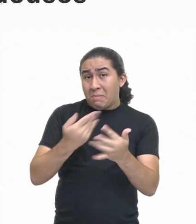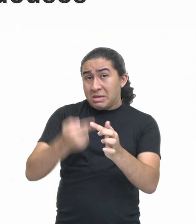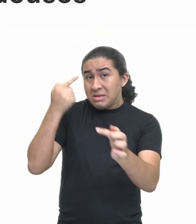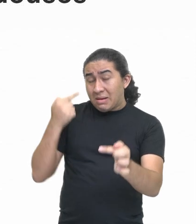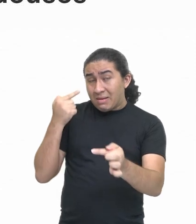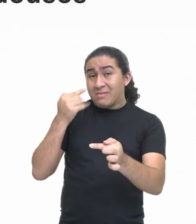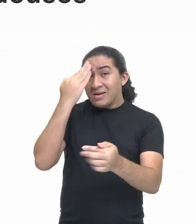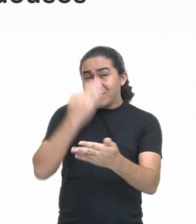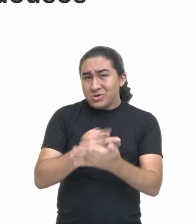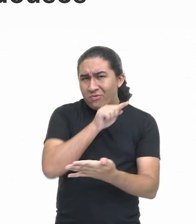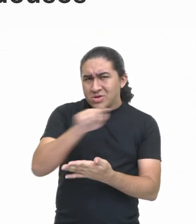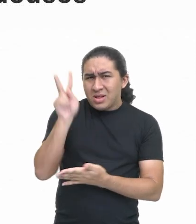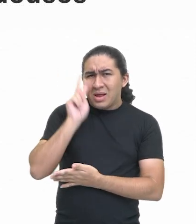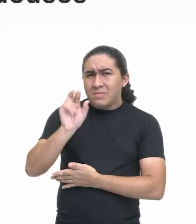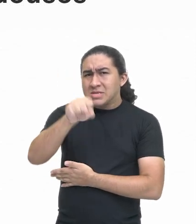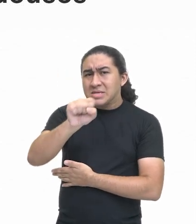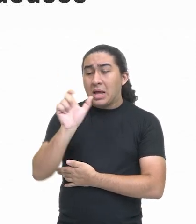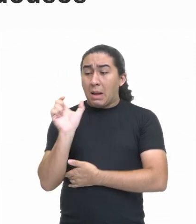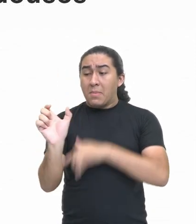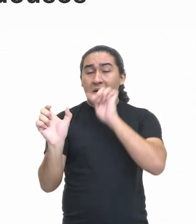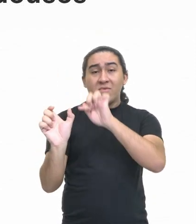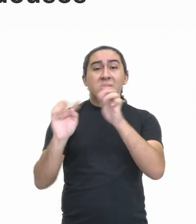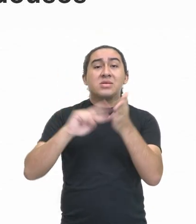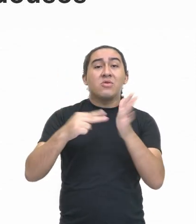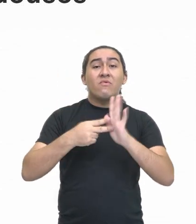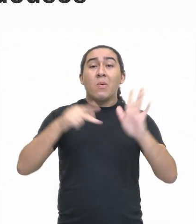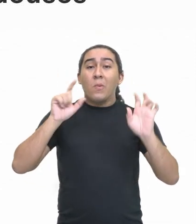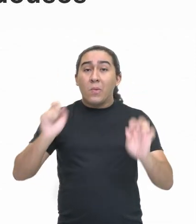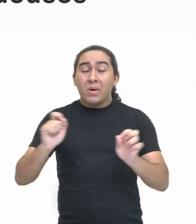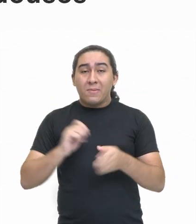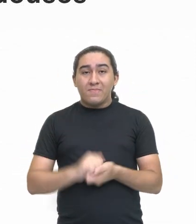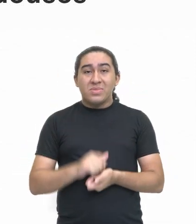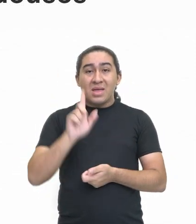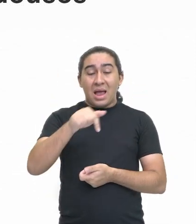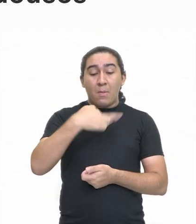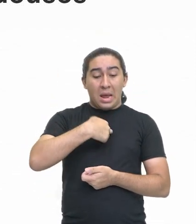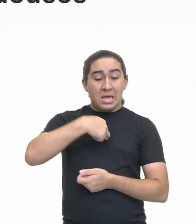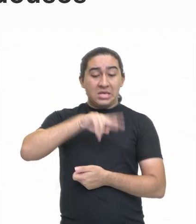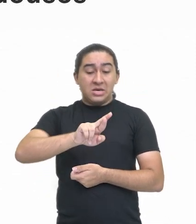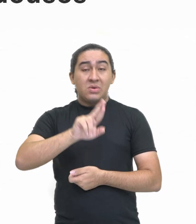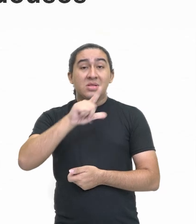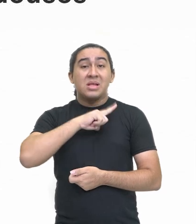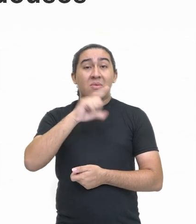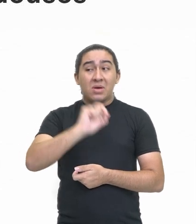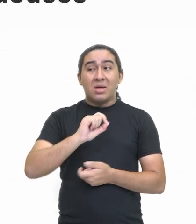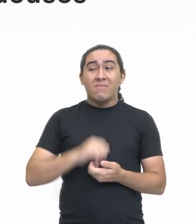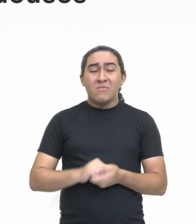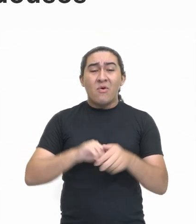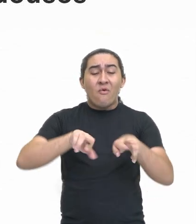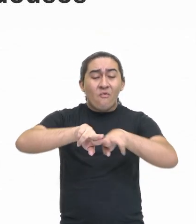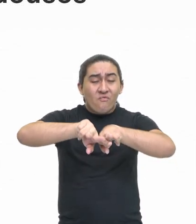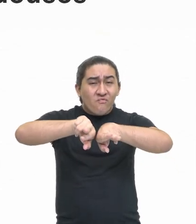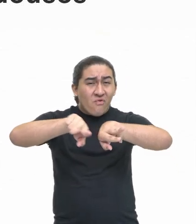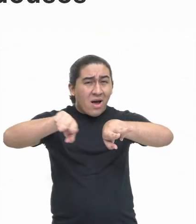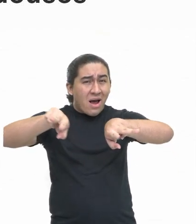certeza que você vai lembrar que politeísmo se refere a uma religião que cultua vários deuses, não é?